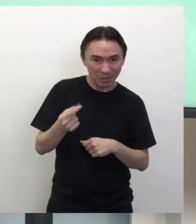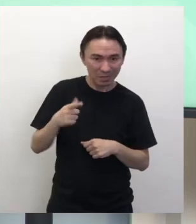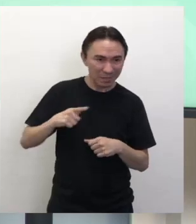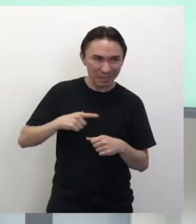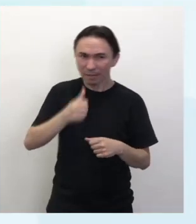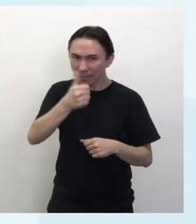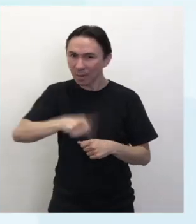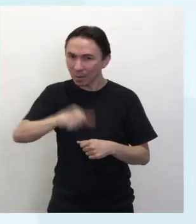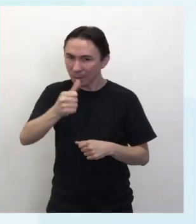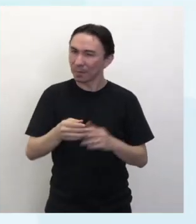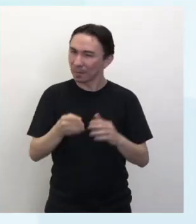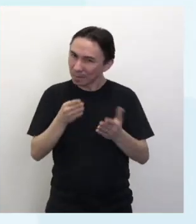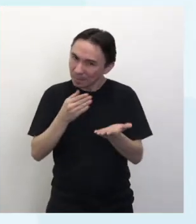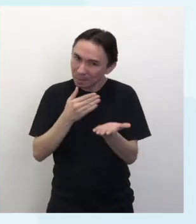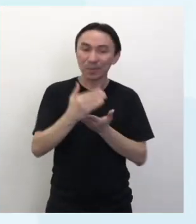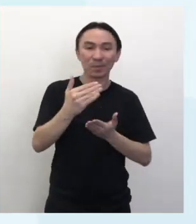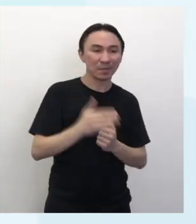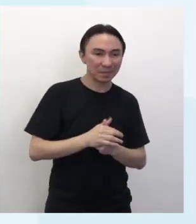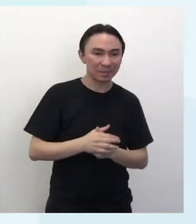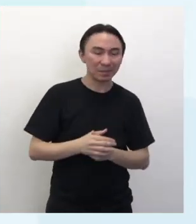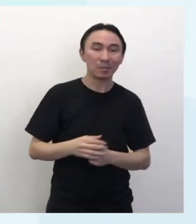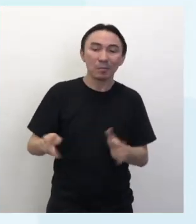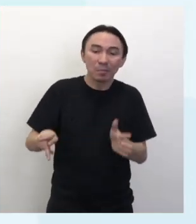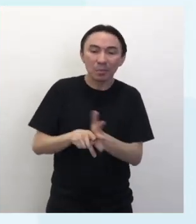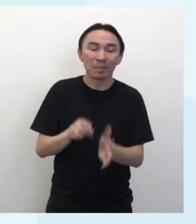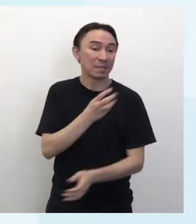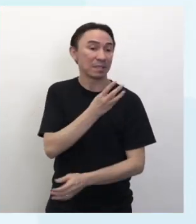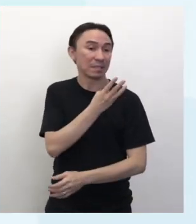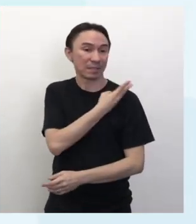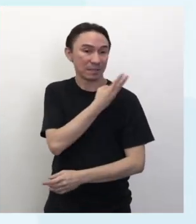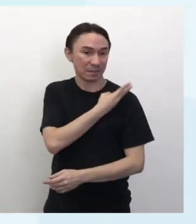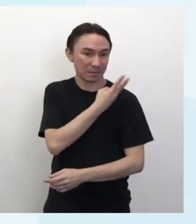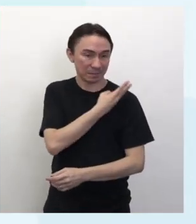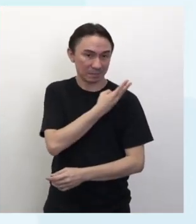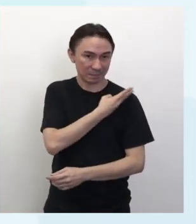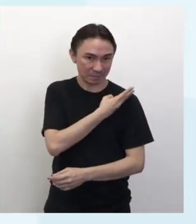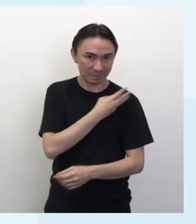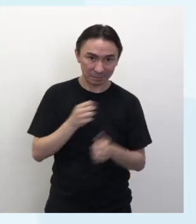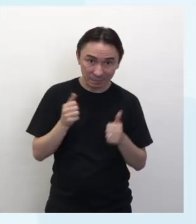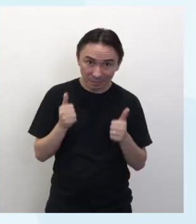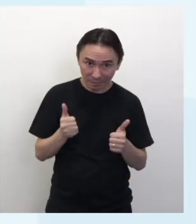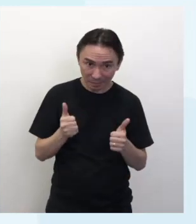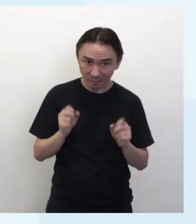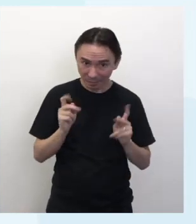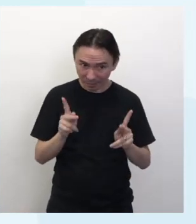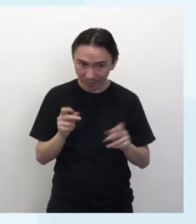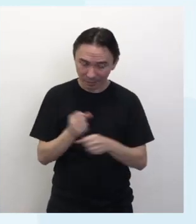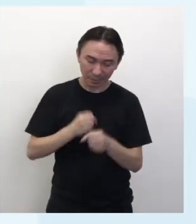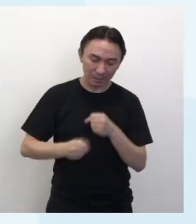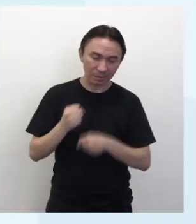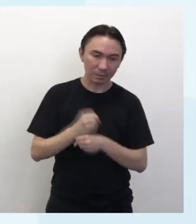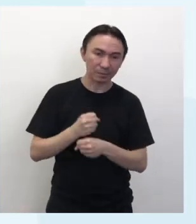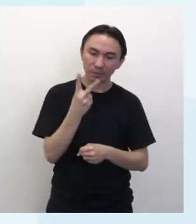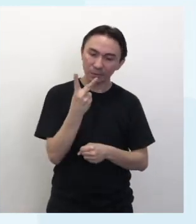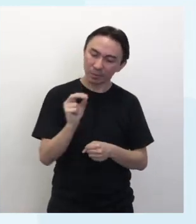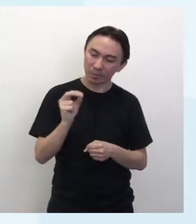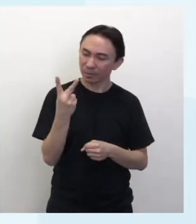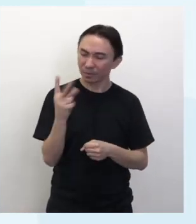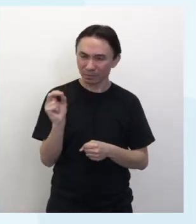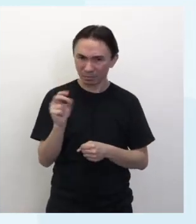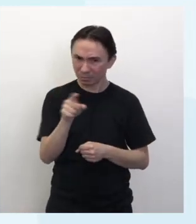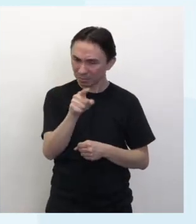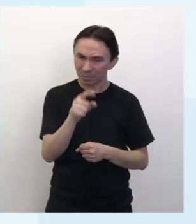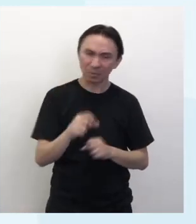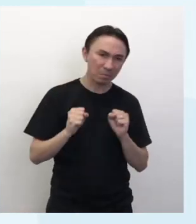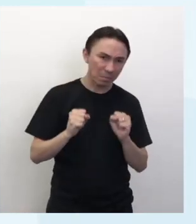aqui. Da terceira série, foi a questão 2, da avaliação diagnóstica de entrada de 2020. Então, você pode pegar lá,